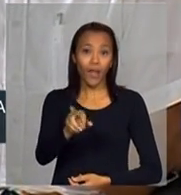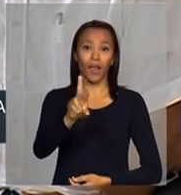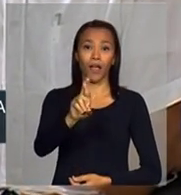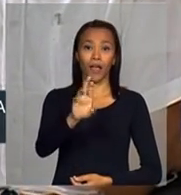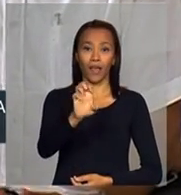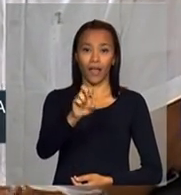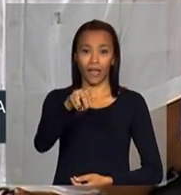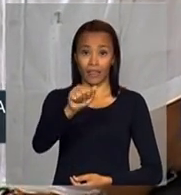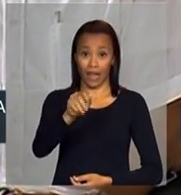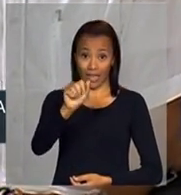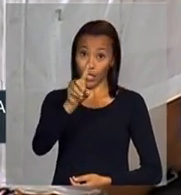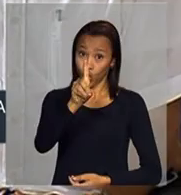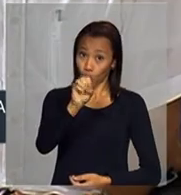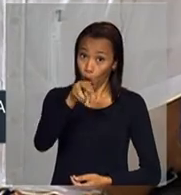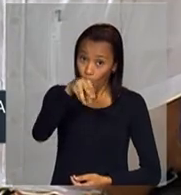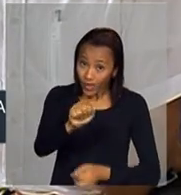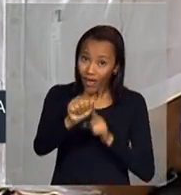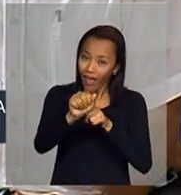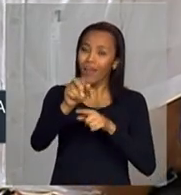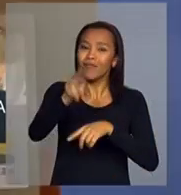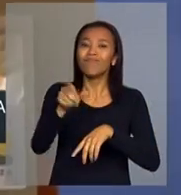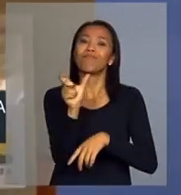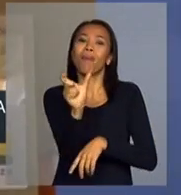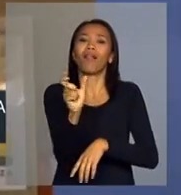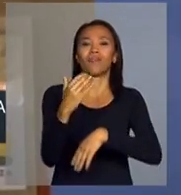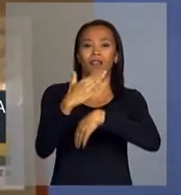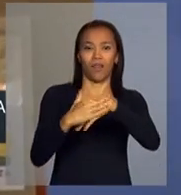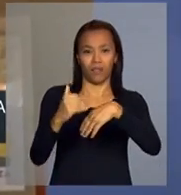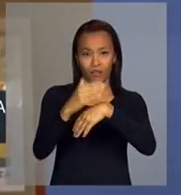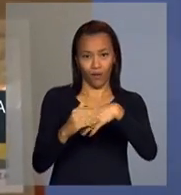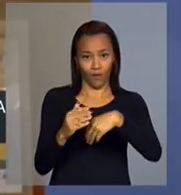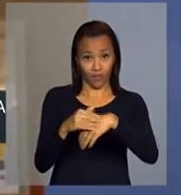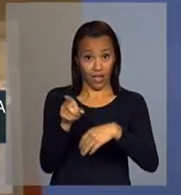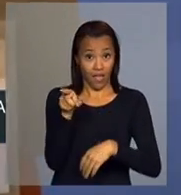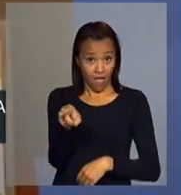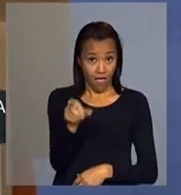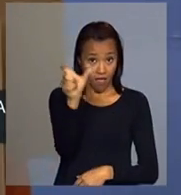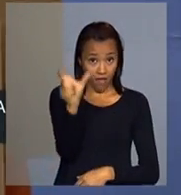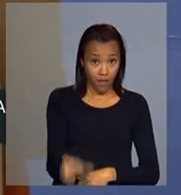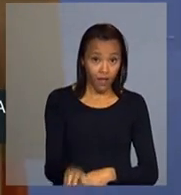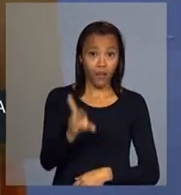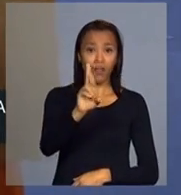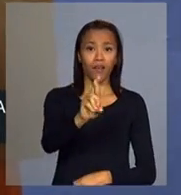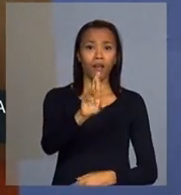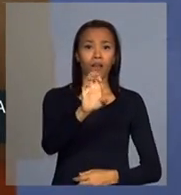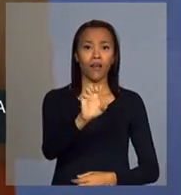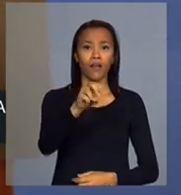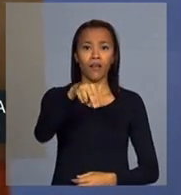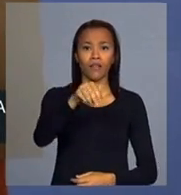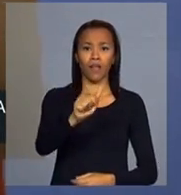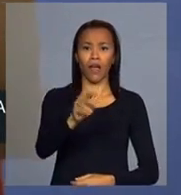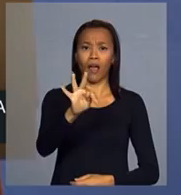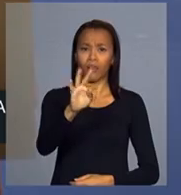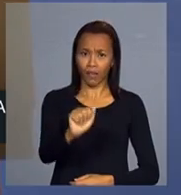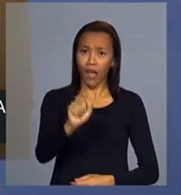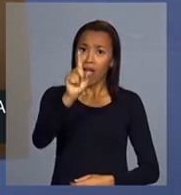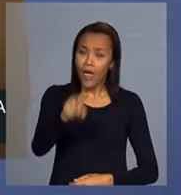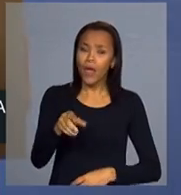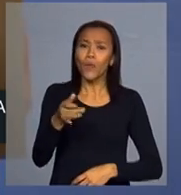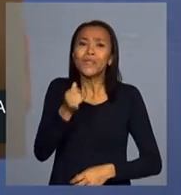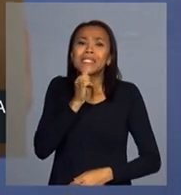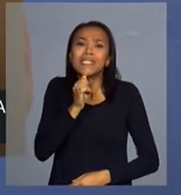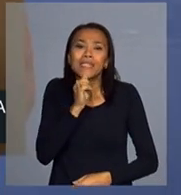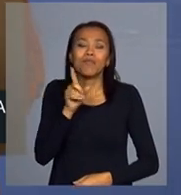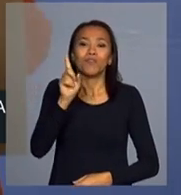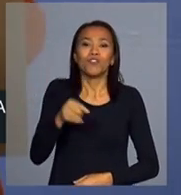carinhoso. A Dona Renata, ela é um exemplo de mulher